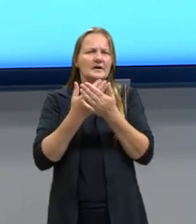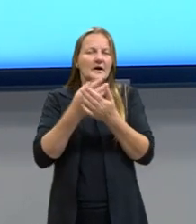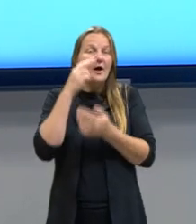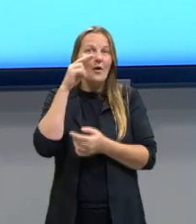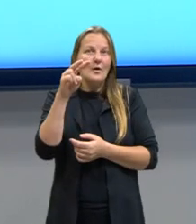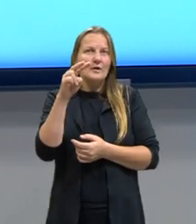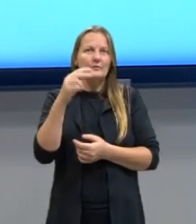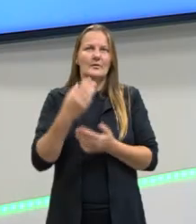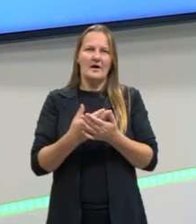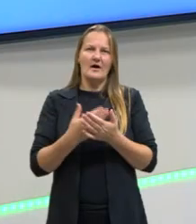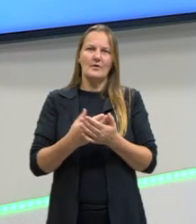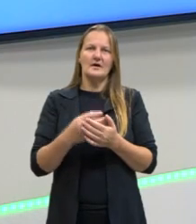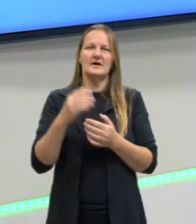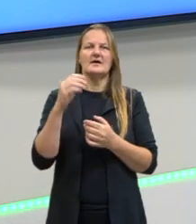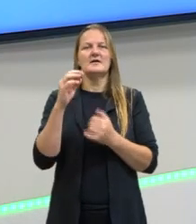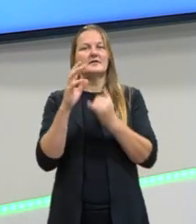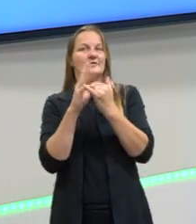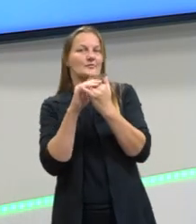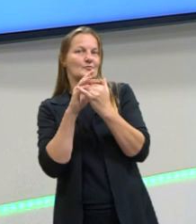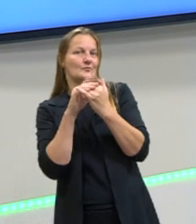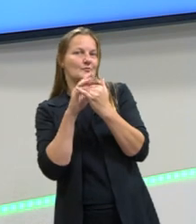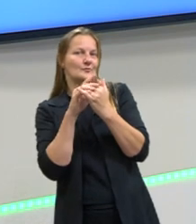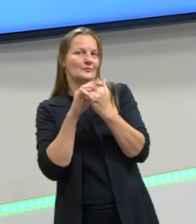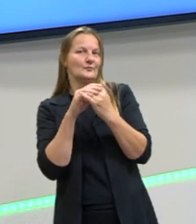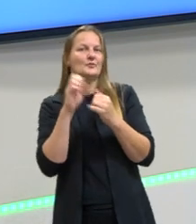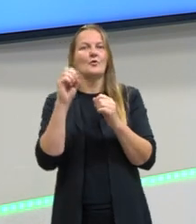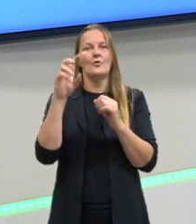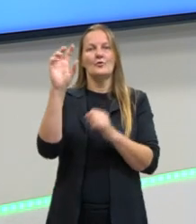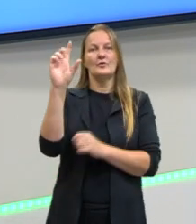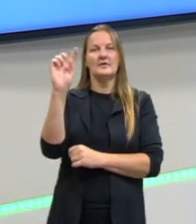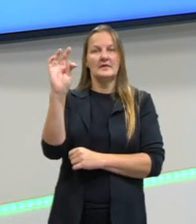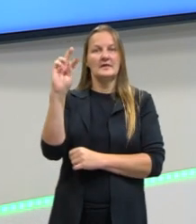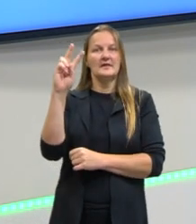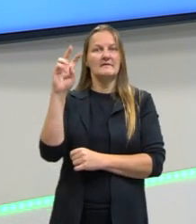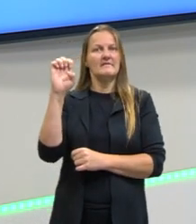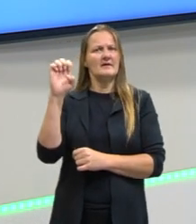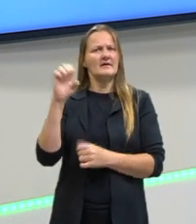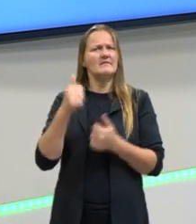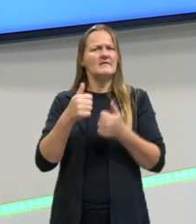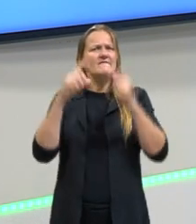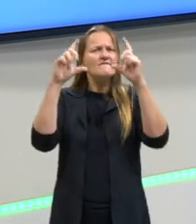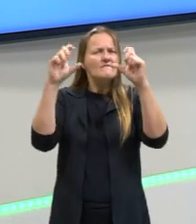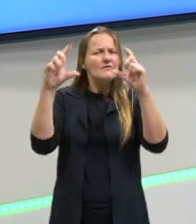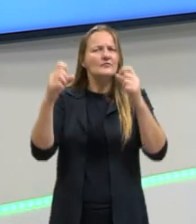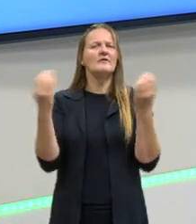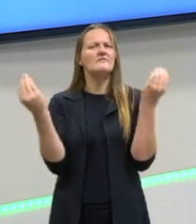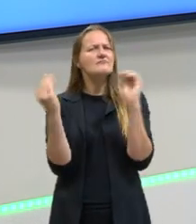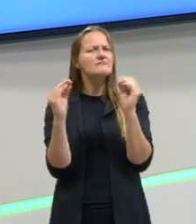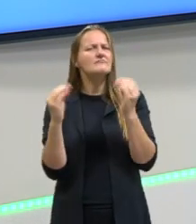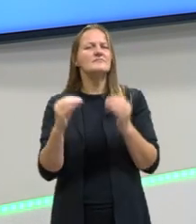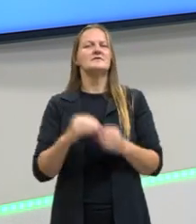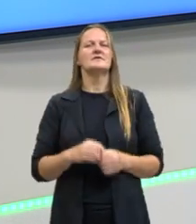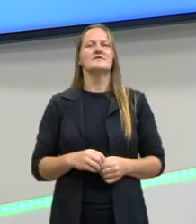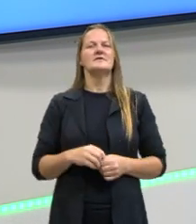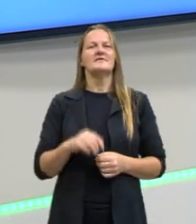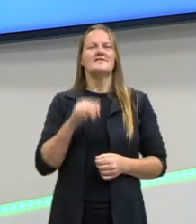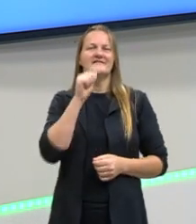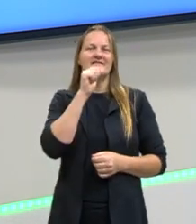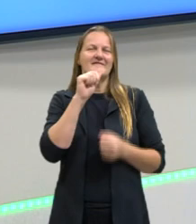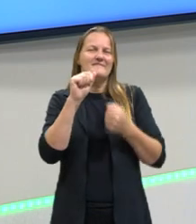aulas, seja pela TVE ou seja depois através do YouTube, que vocês fotografem, façam stories,